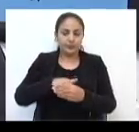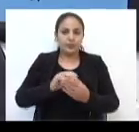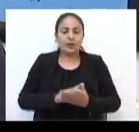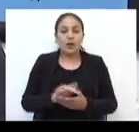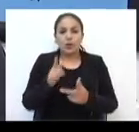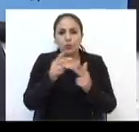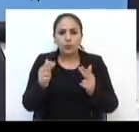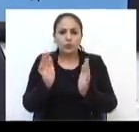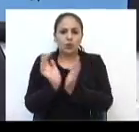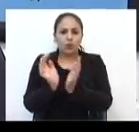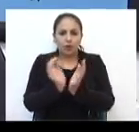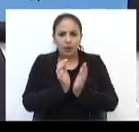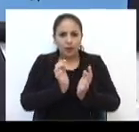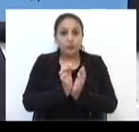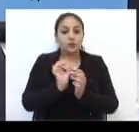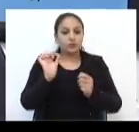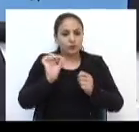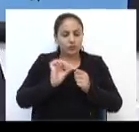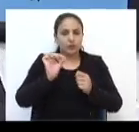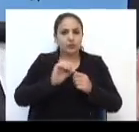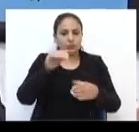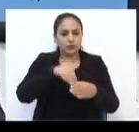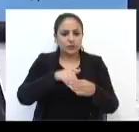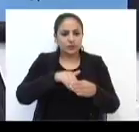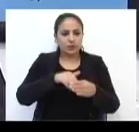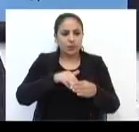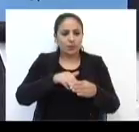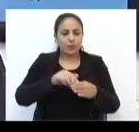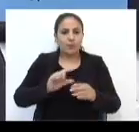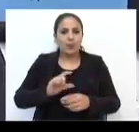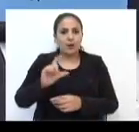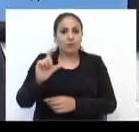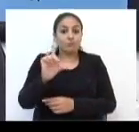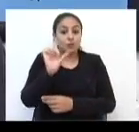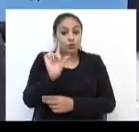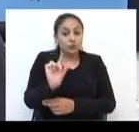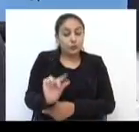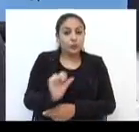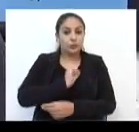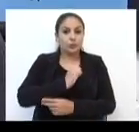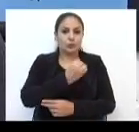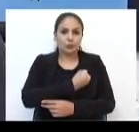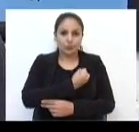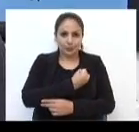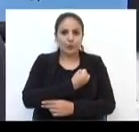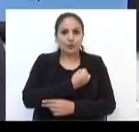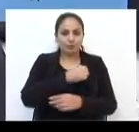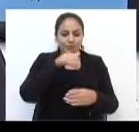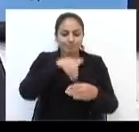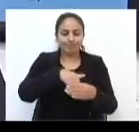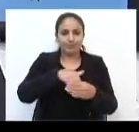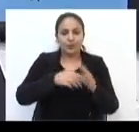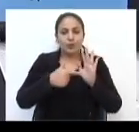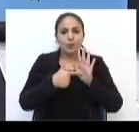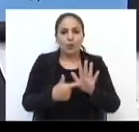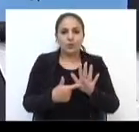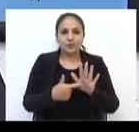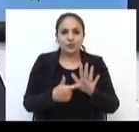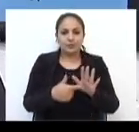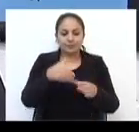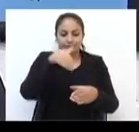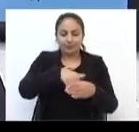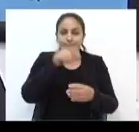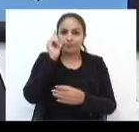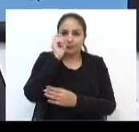reeleitos, mesmo tendo feito uma votação maior, em comparação com a eleição anterior, reduziram o seu número de votos. Isso demonstra que foi uma eleição